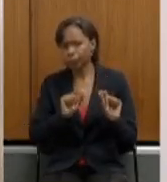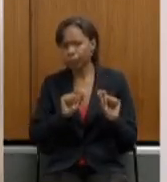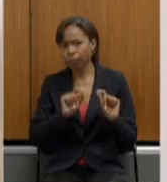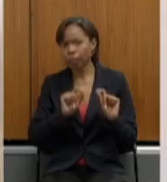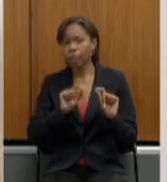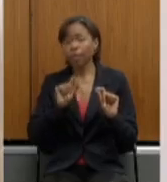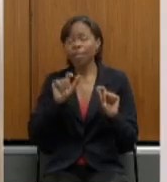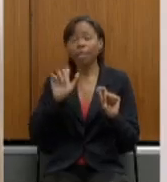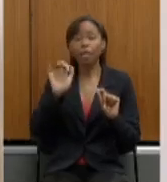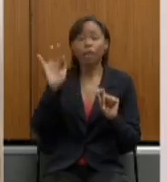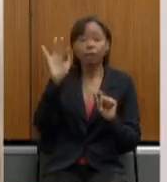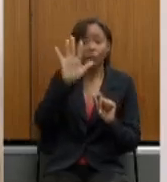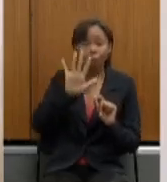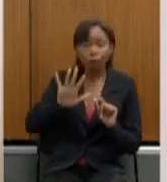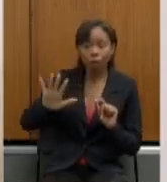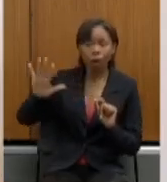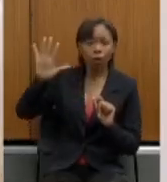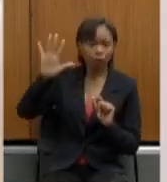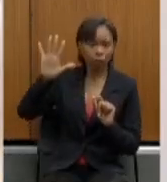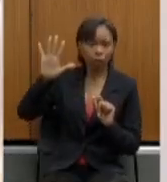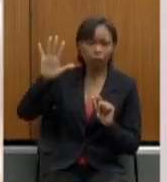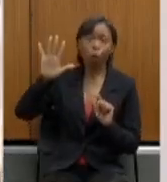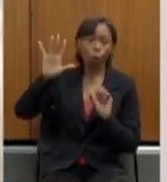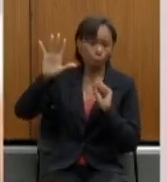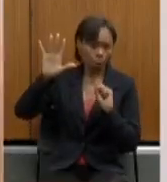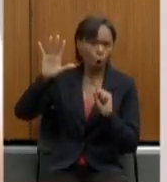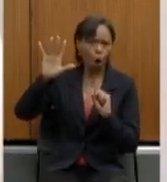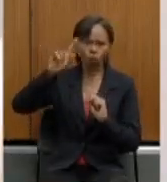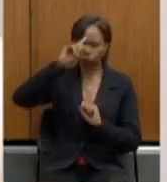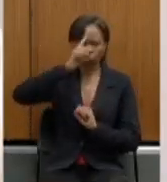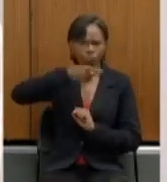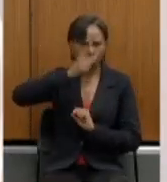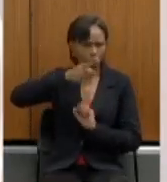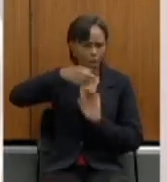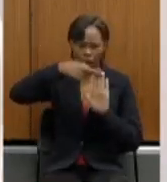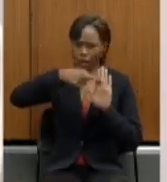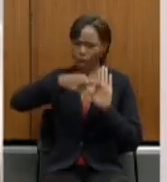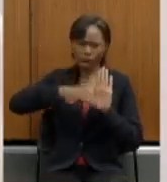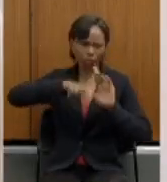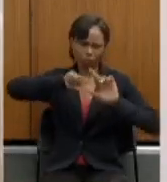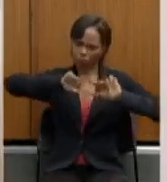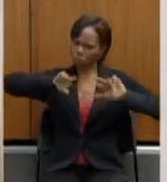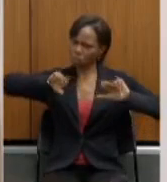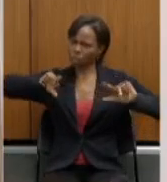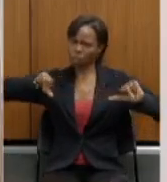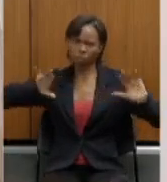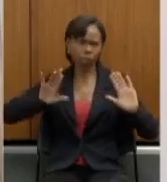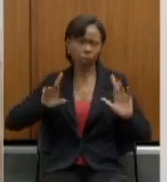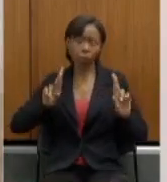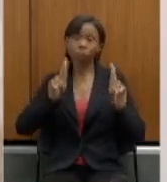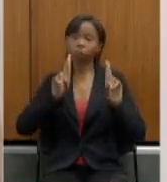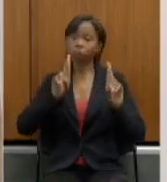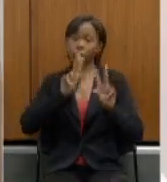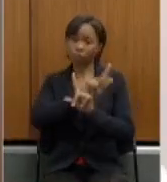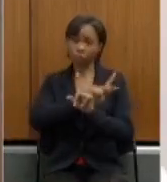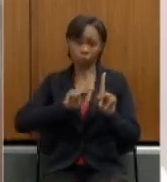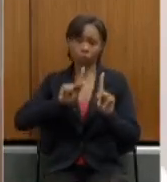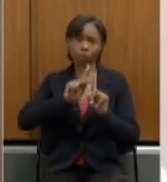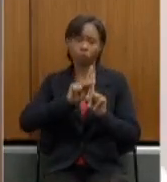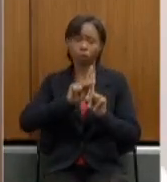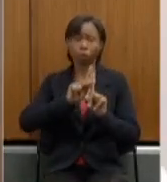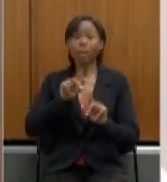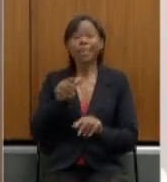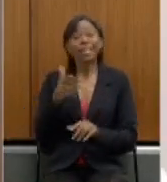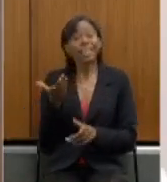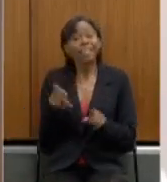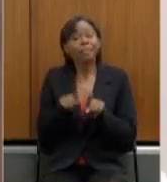a União vai poder fazer, ditar diferentes regras para a responsabilidade previdenciária e uma das grandes